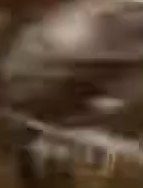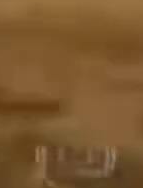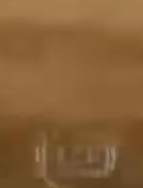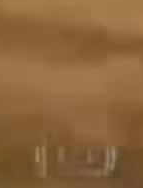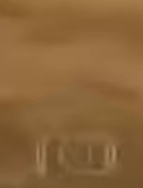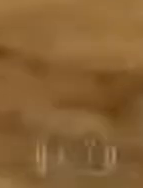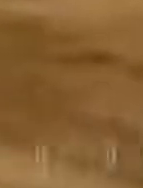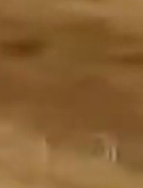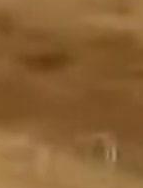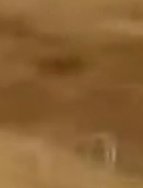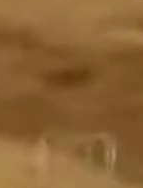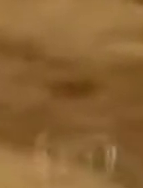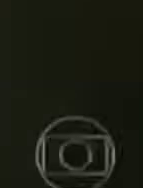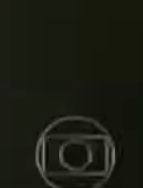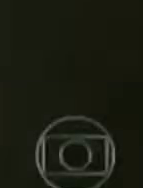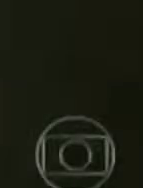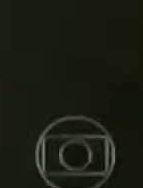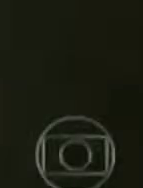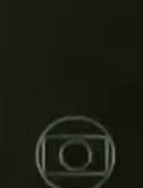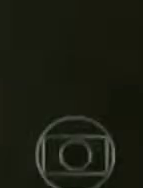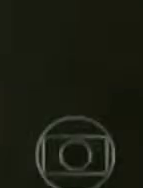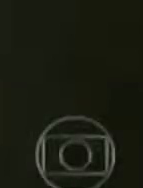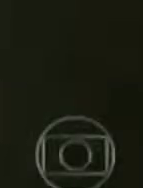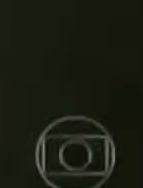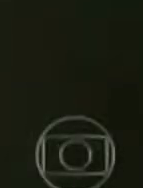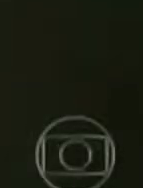até quatro anos de prisão. ...